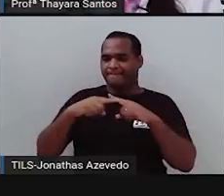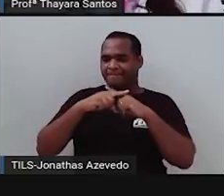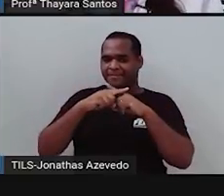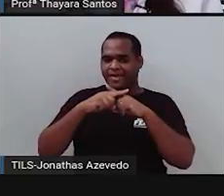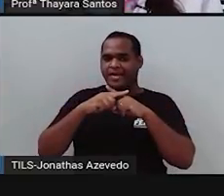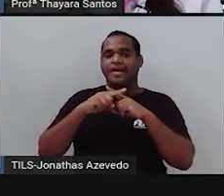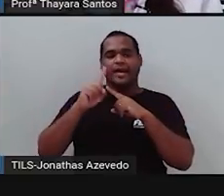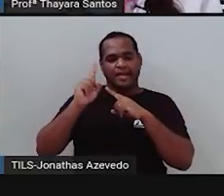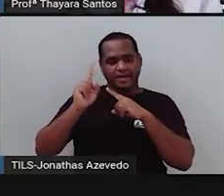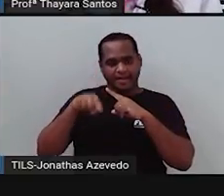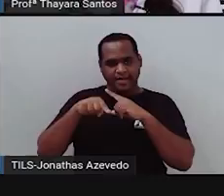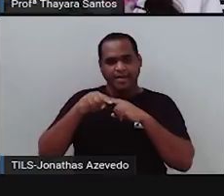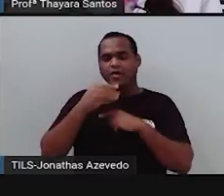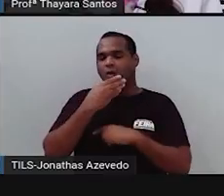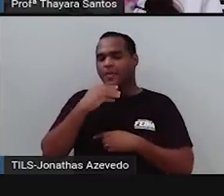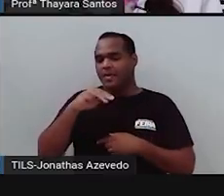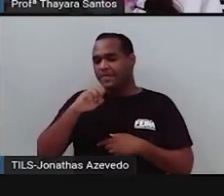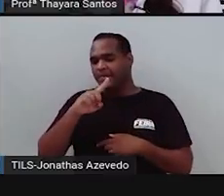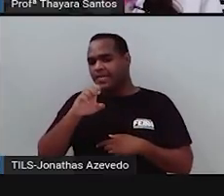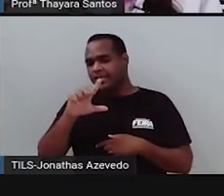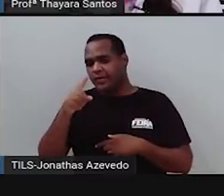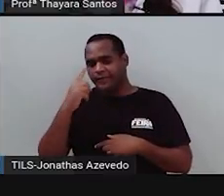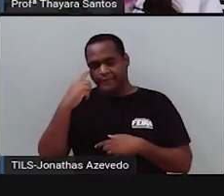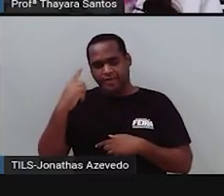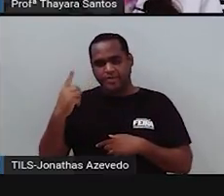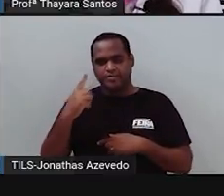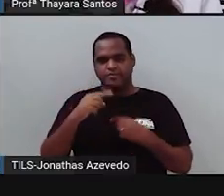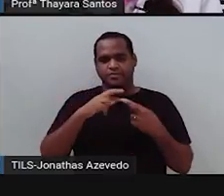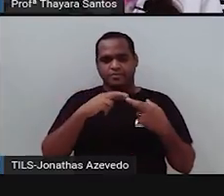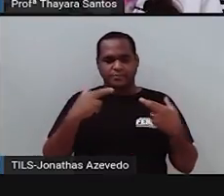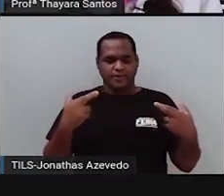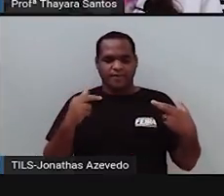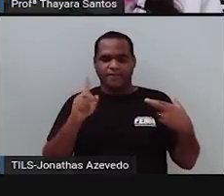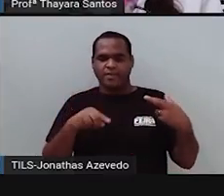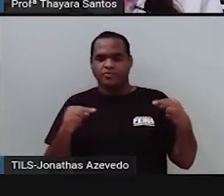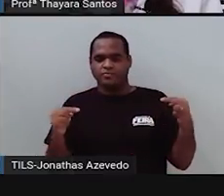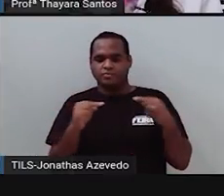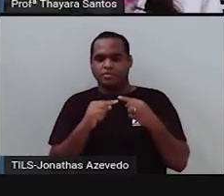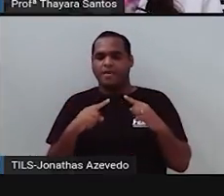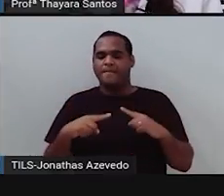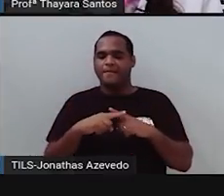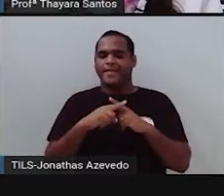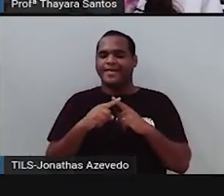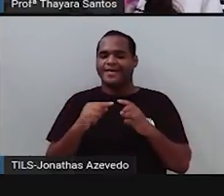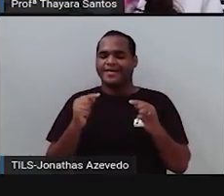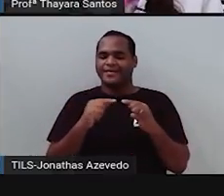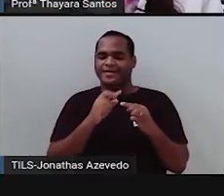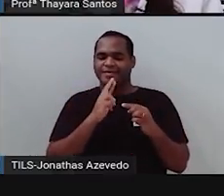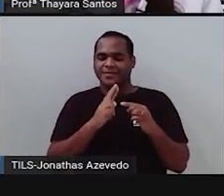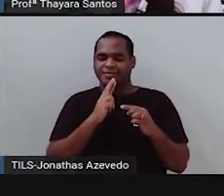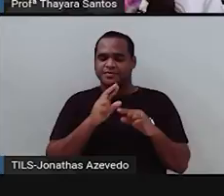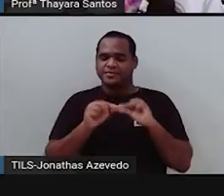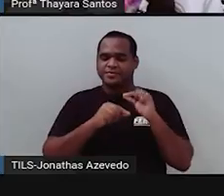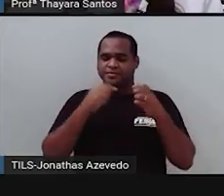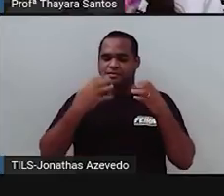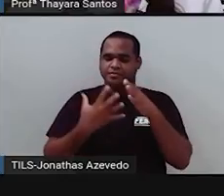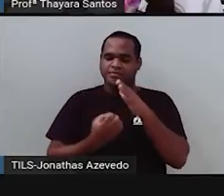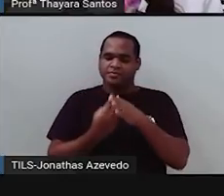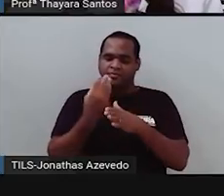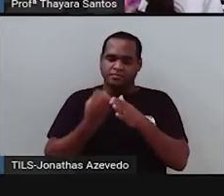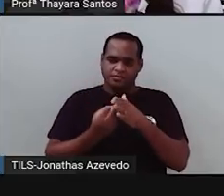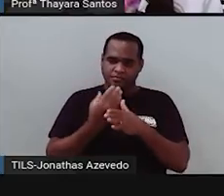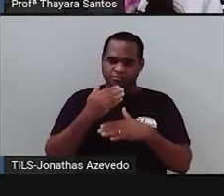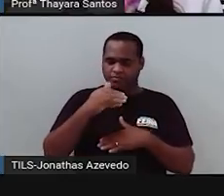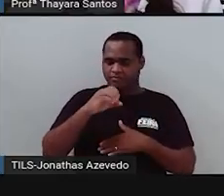cruzou esses gametas aqui com esses gametas de cá, o resultado foi que nasceram 100